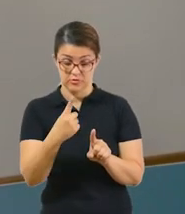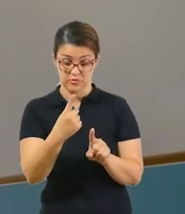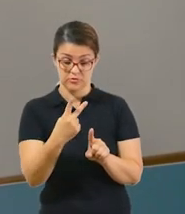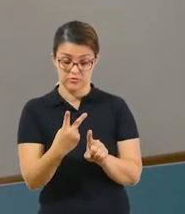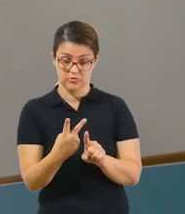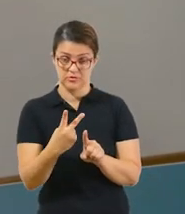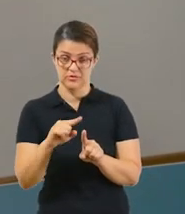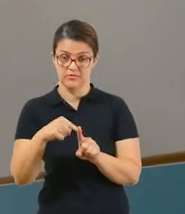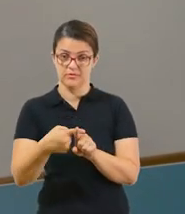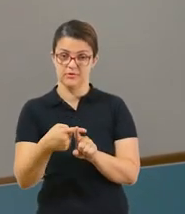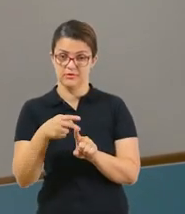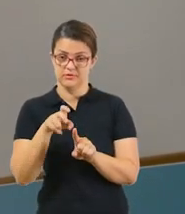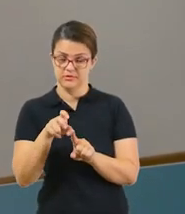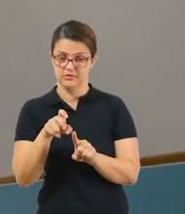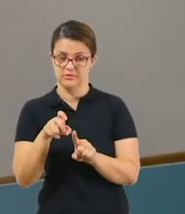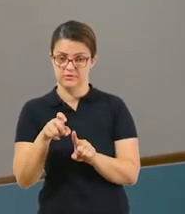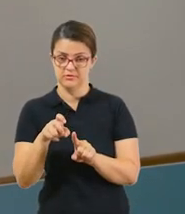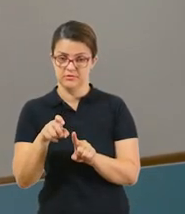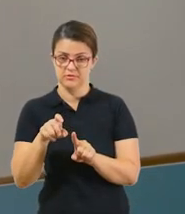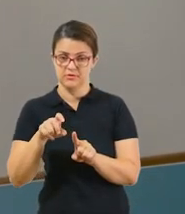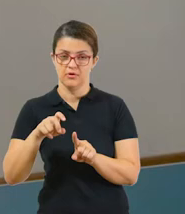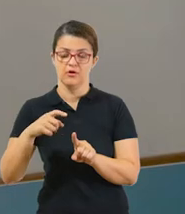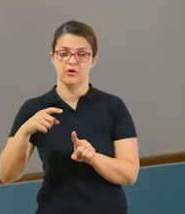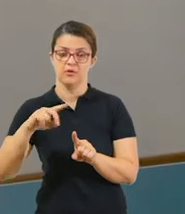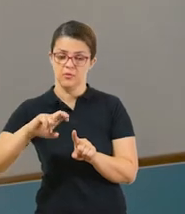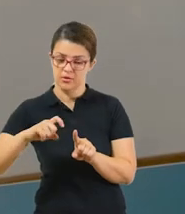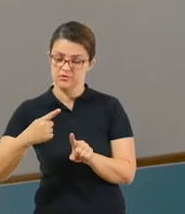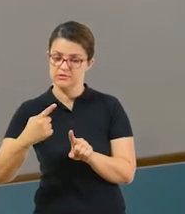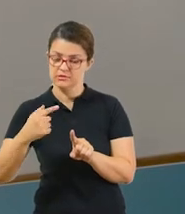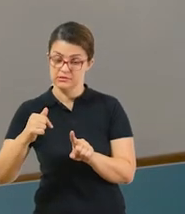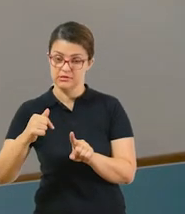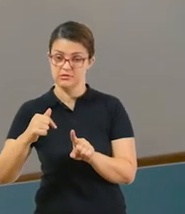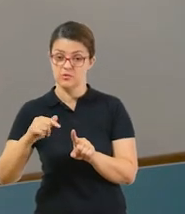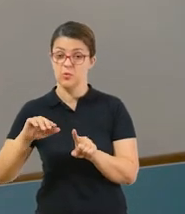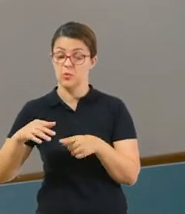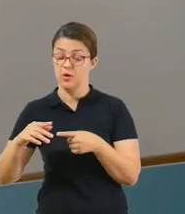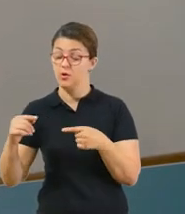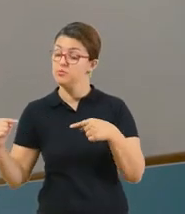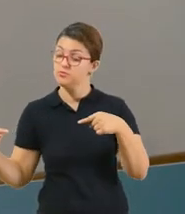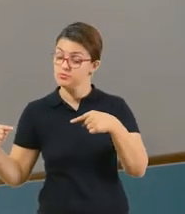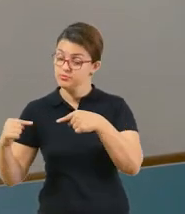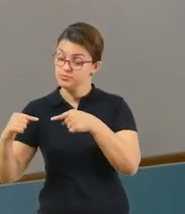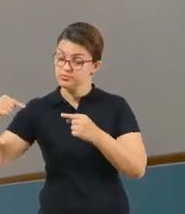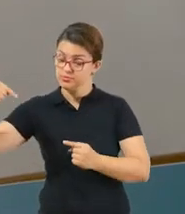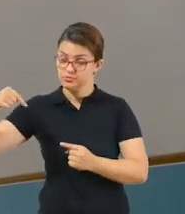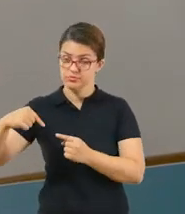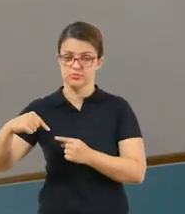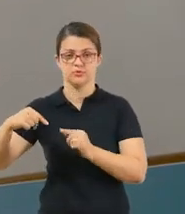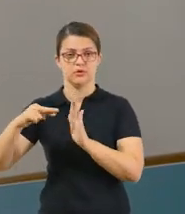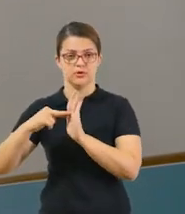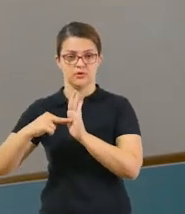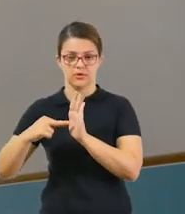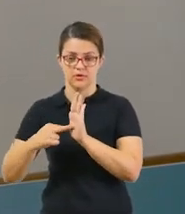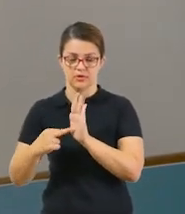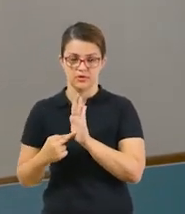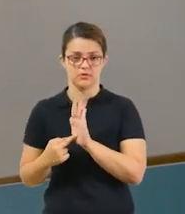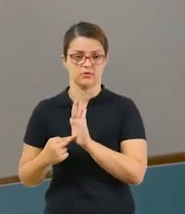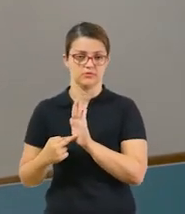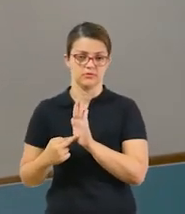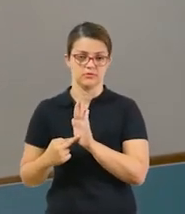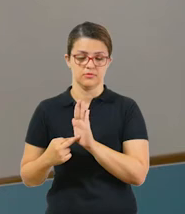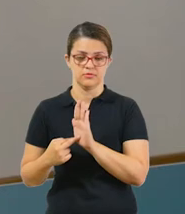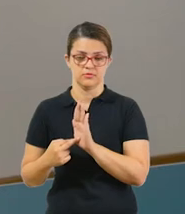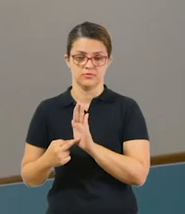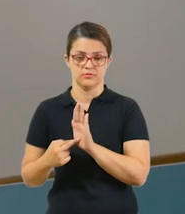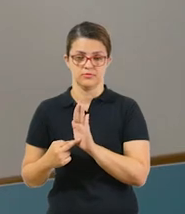que se eu adicionar 12 mais 5 vai dar 17? Então, você deve ligar qual é a operação correspondente para